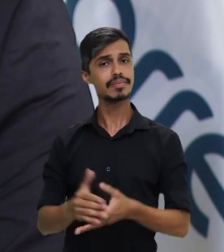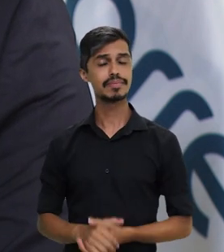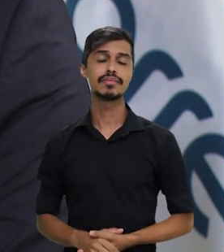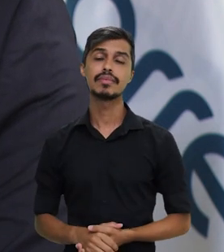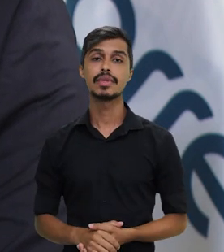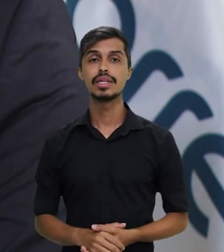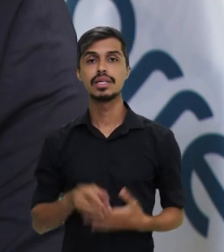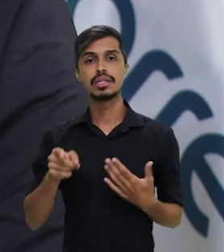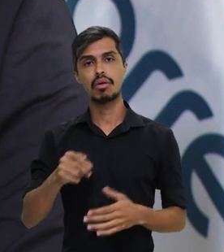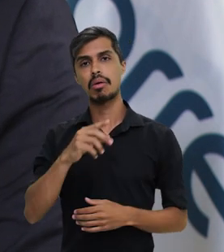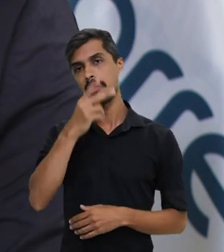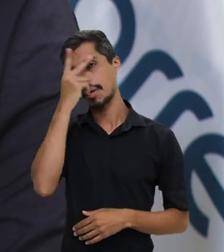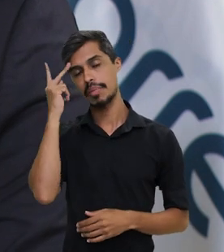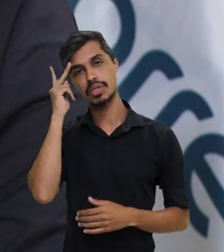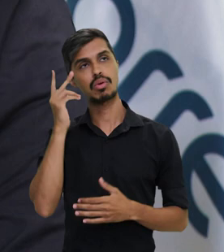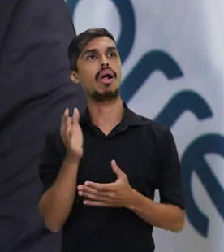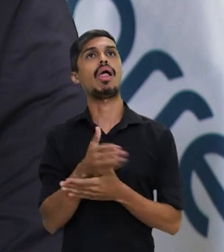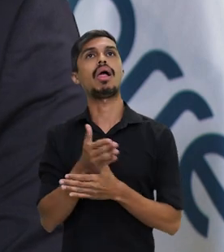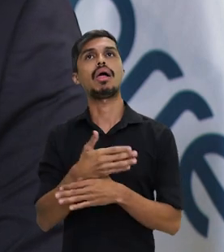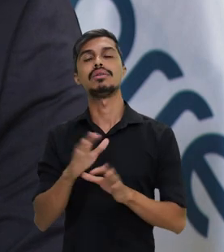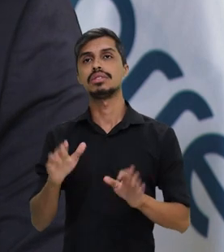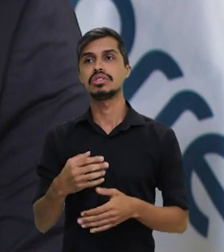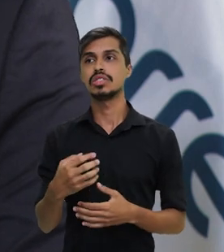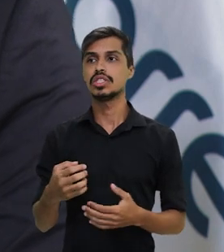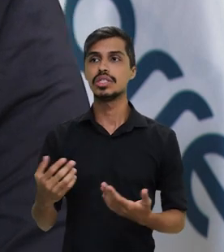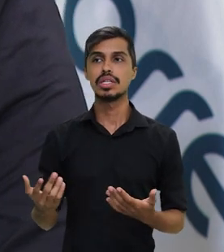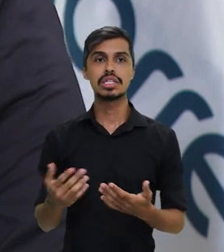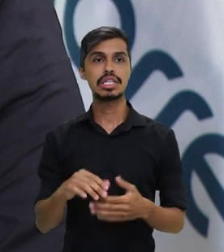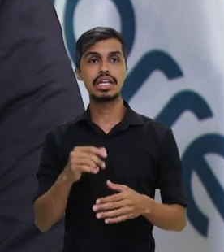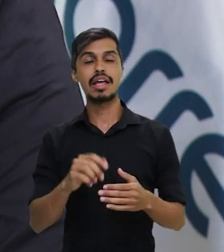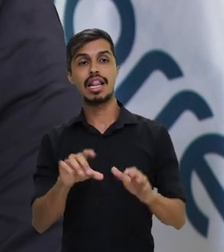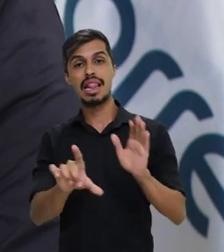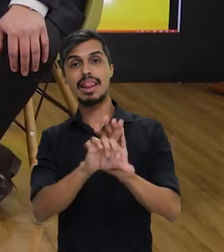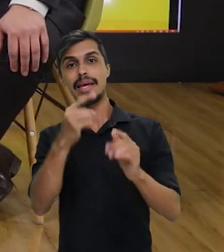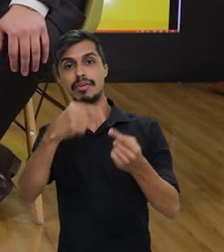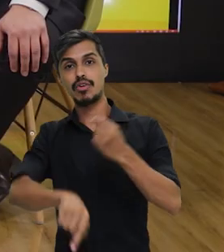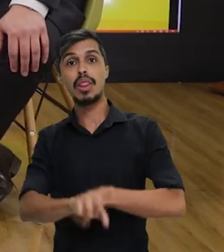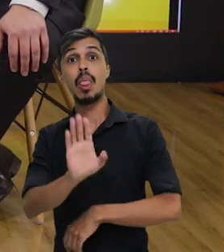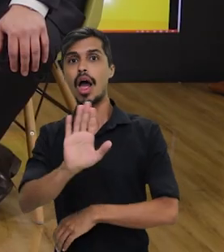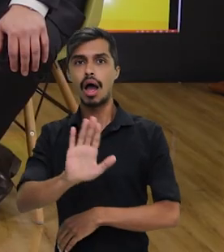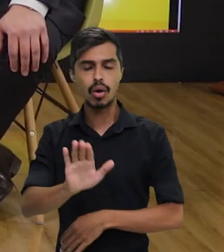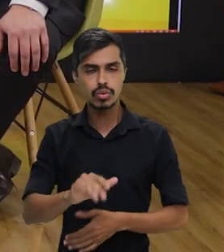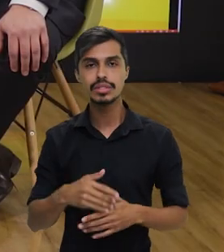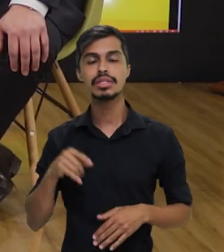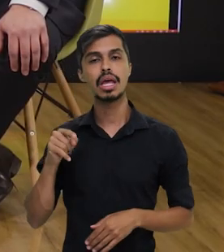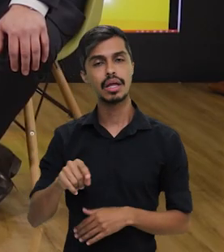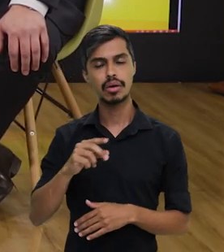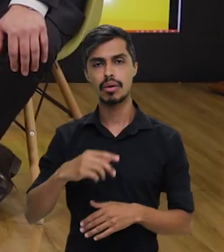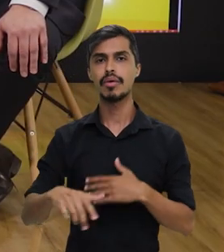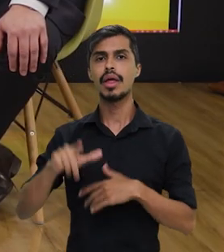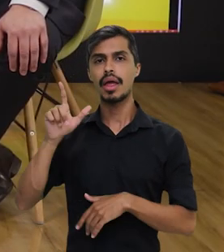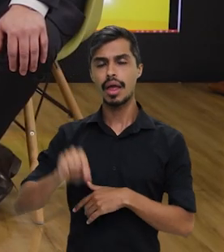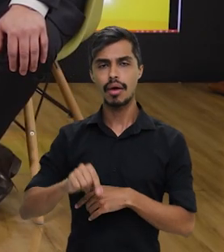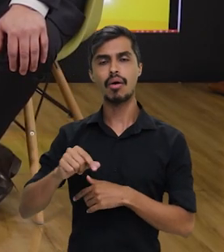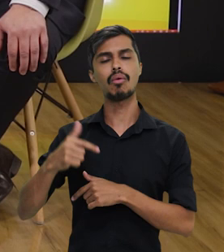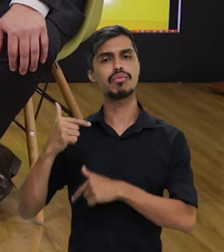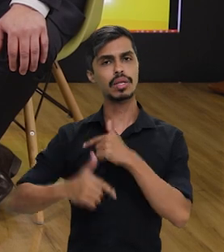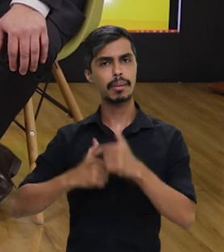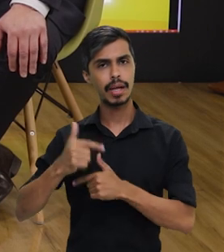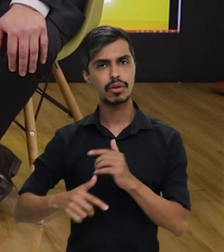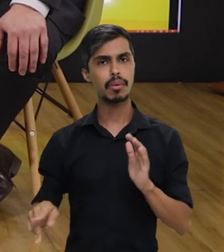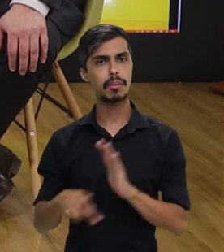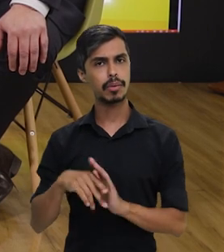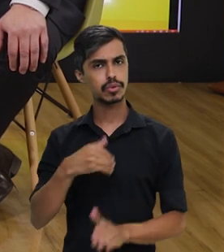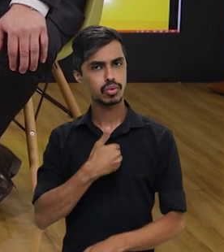Então, ele não é uma pessoa que está à margem da legislação trabalhista. Então, ele é uma pessoa que é um empregado público, ele tem um